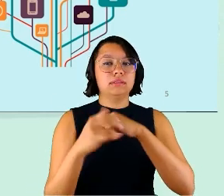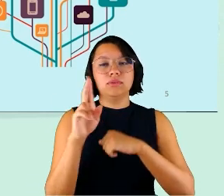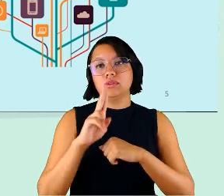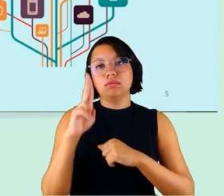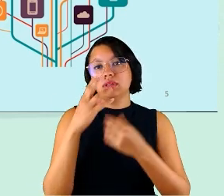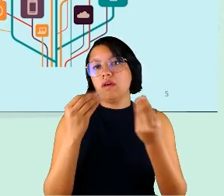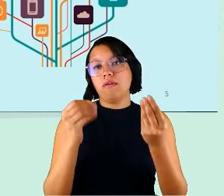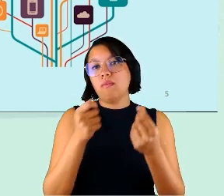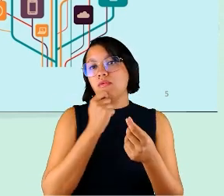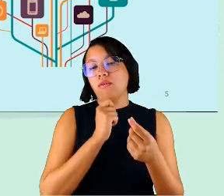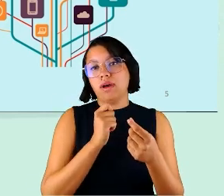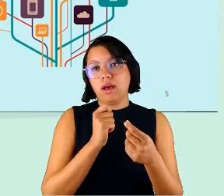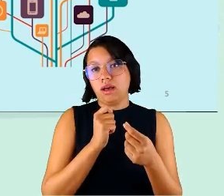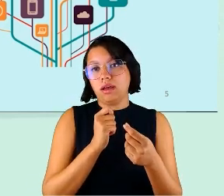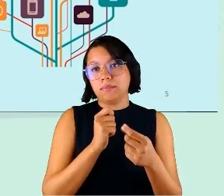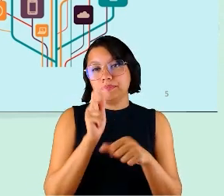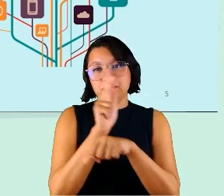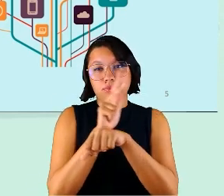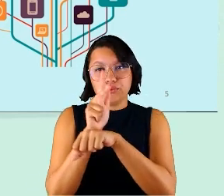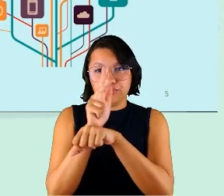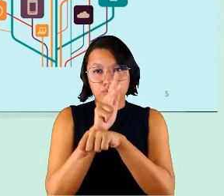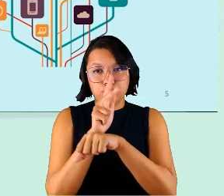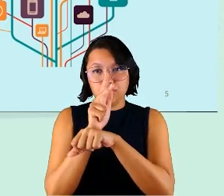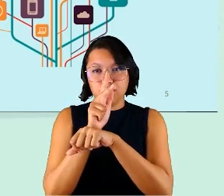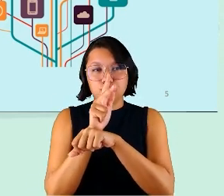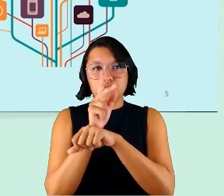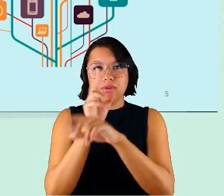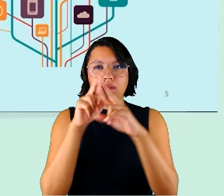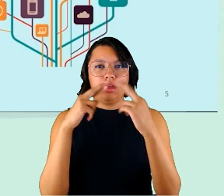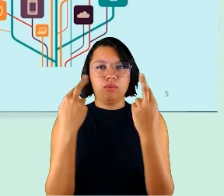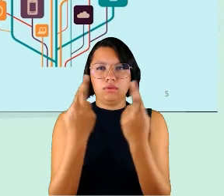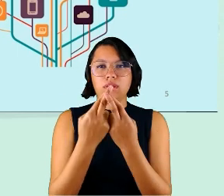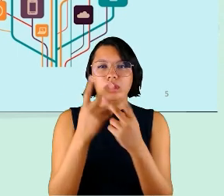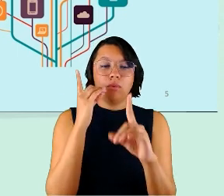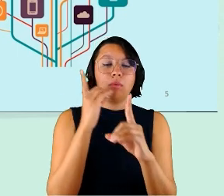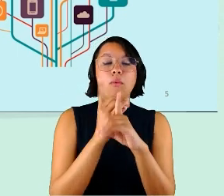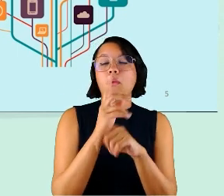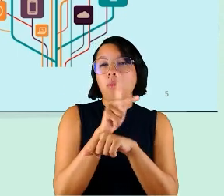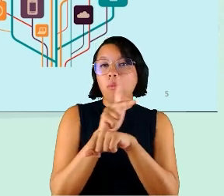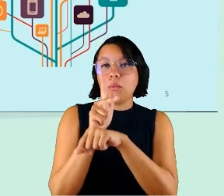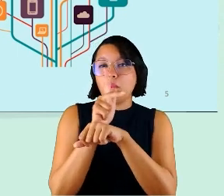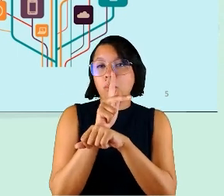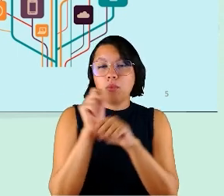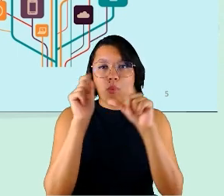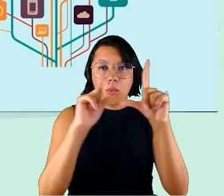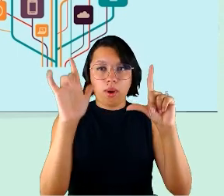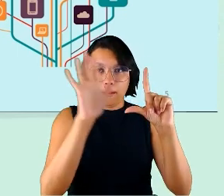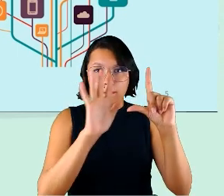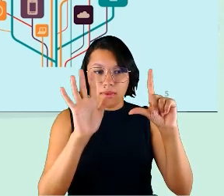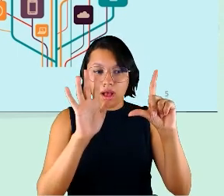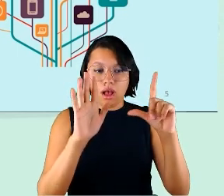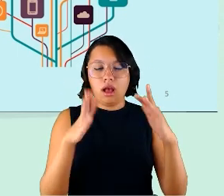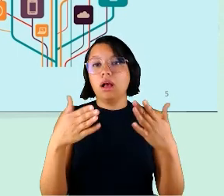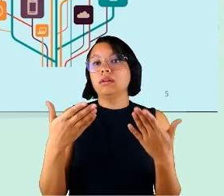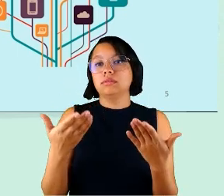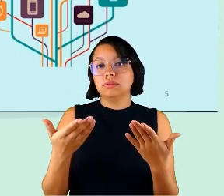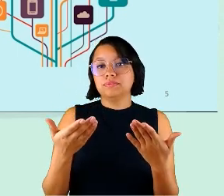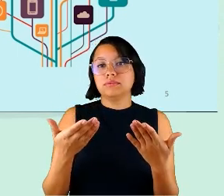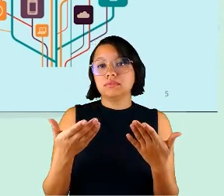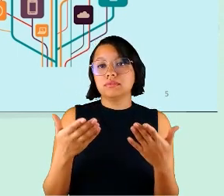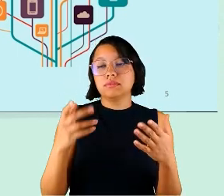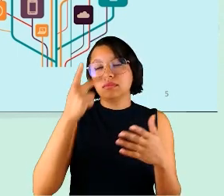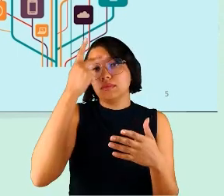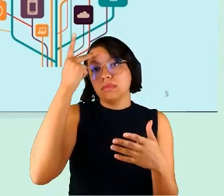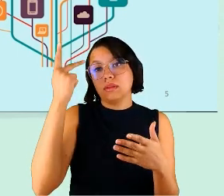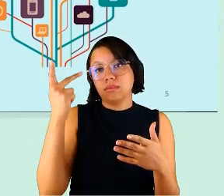tanto ainda as videoconferências, os encontros virtuais com imagem, então, as